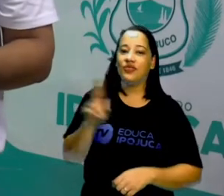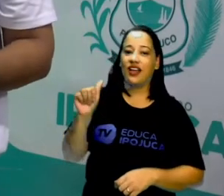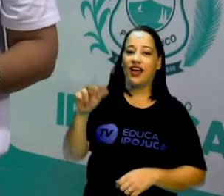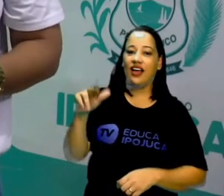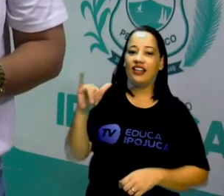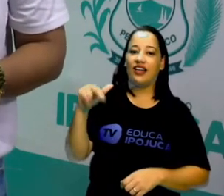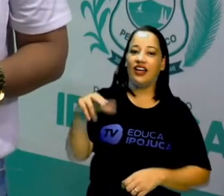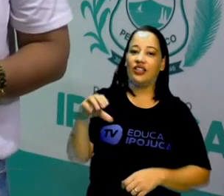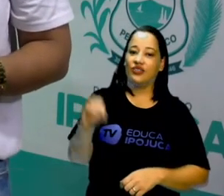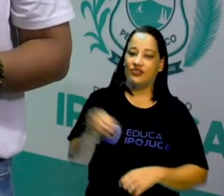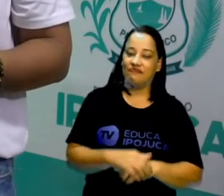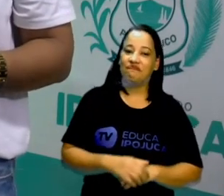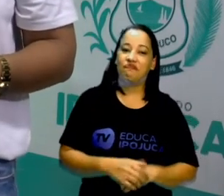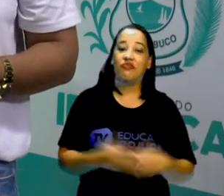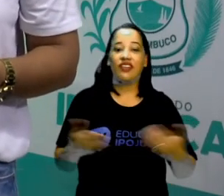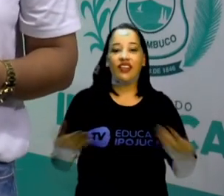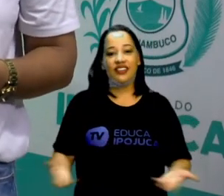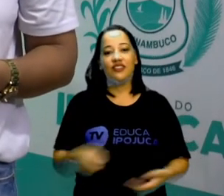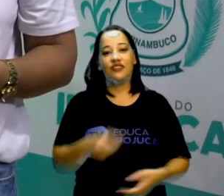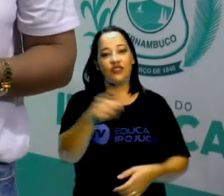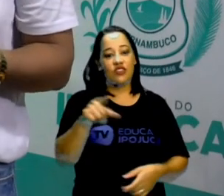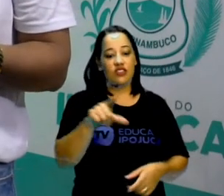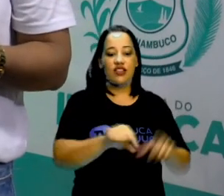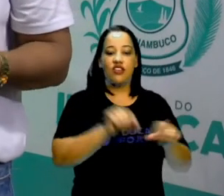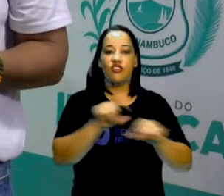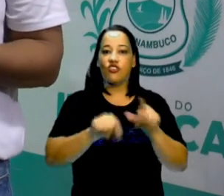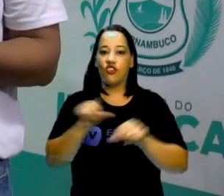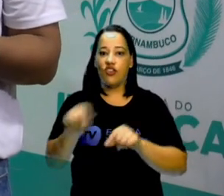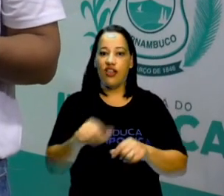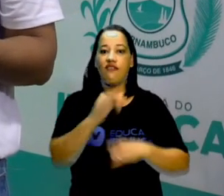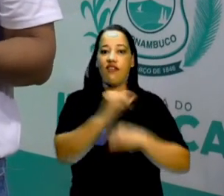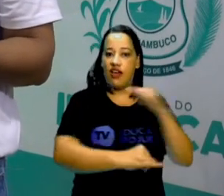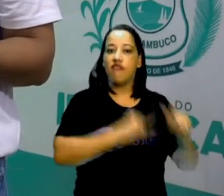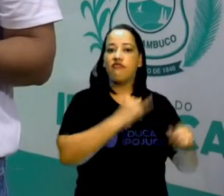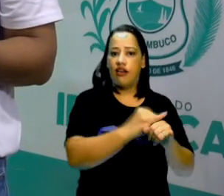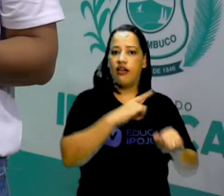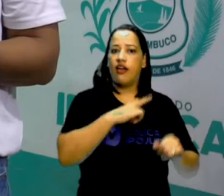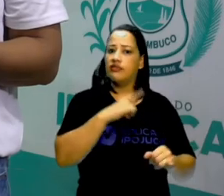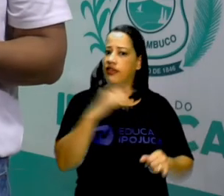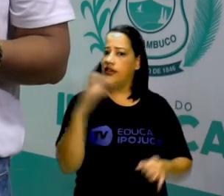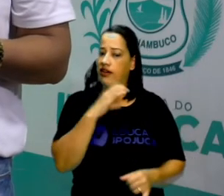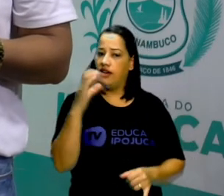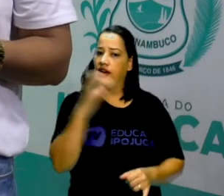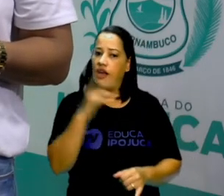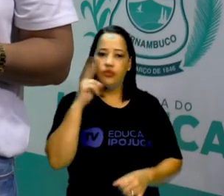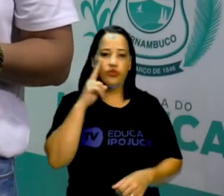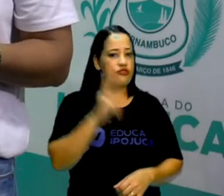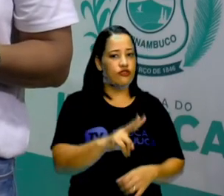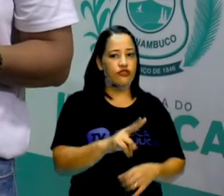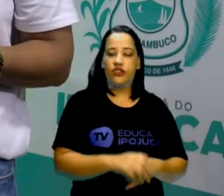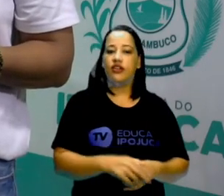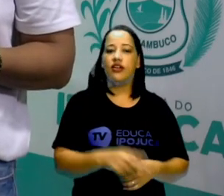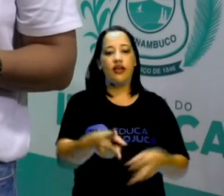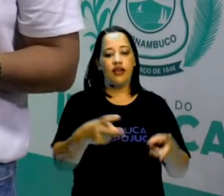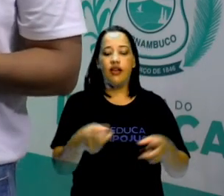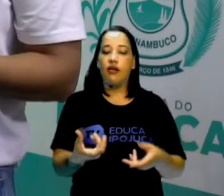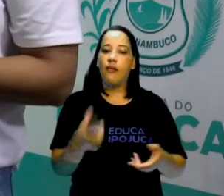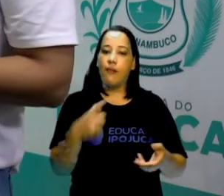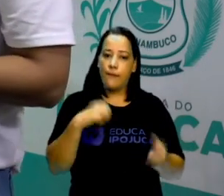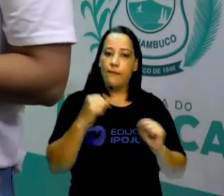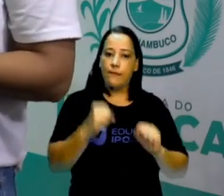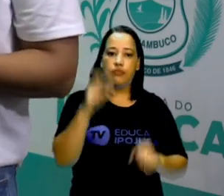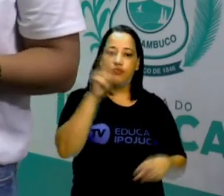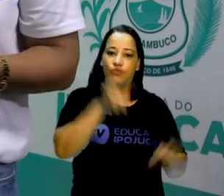Colete algumas literaturas Do Ariano Suassuna Na internet Você vai conseguir super rápido Acesso a essas literaturas